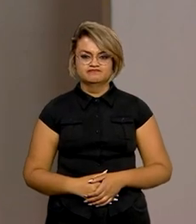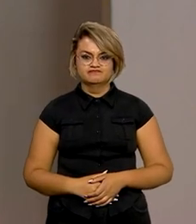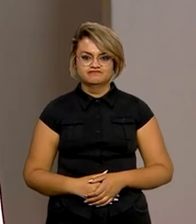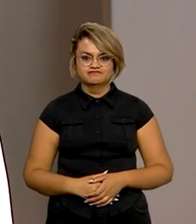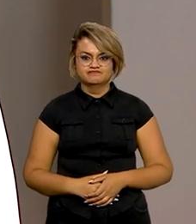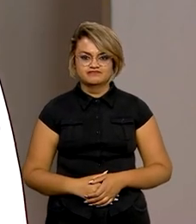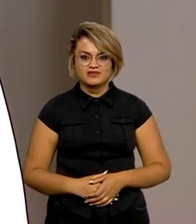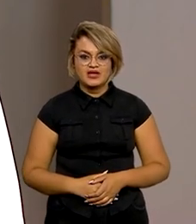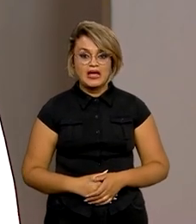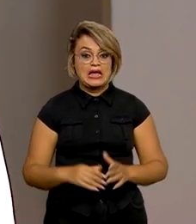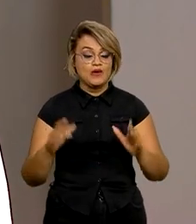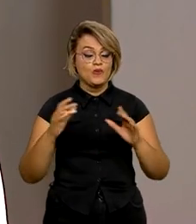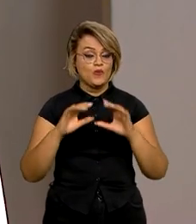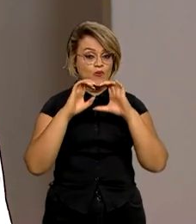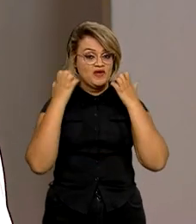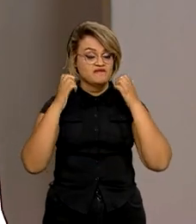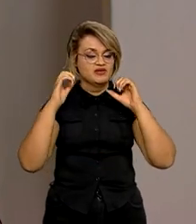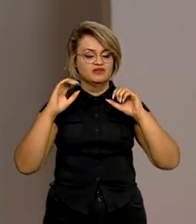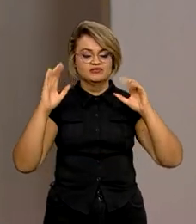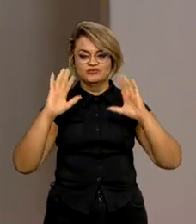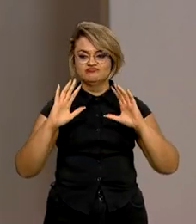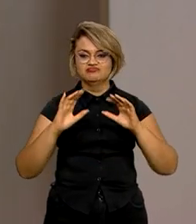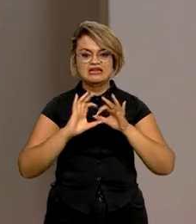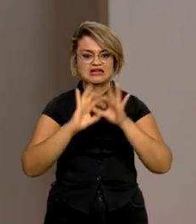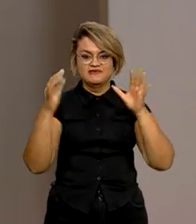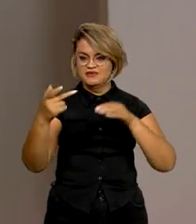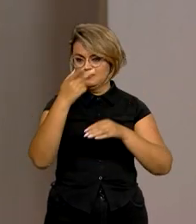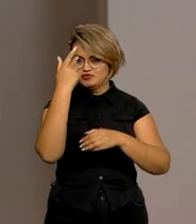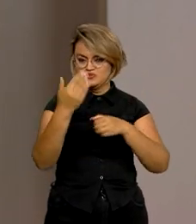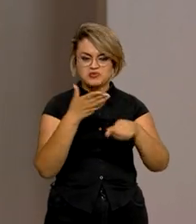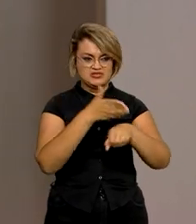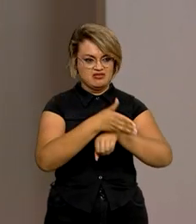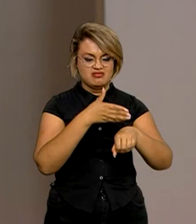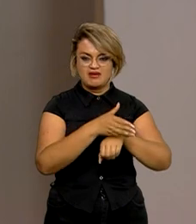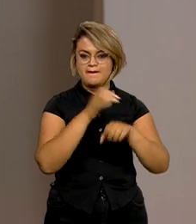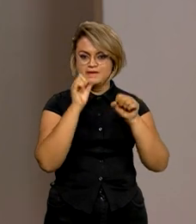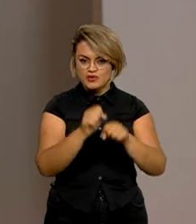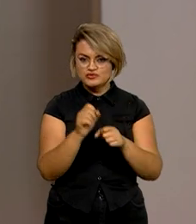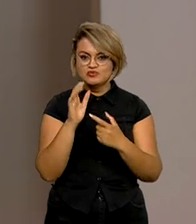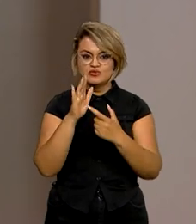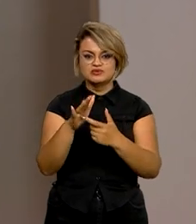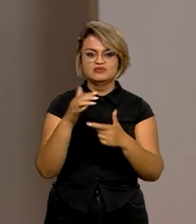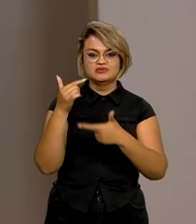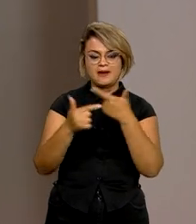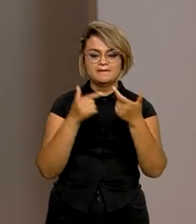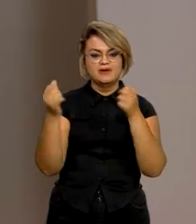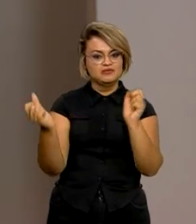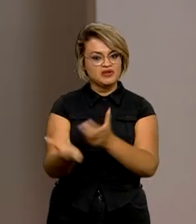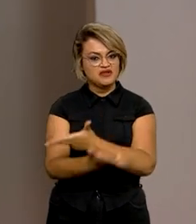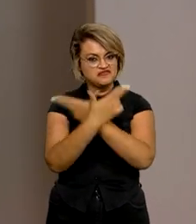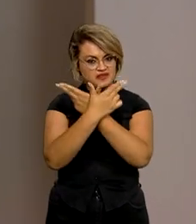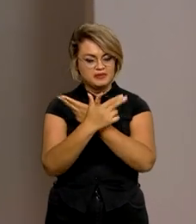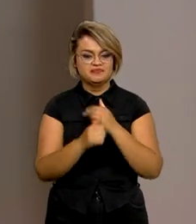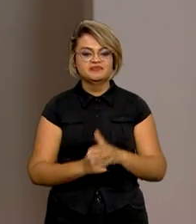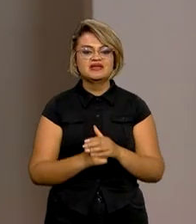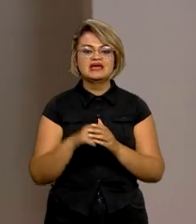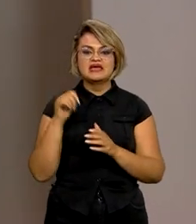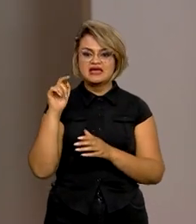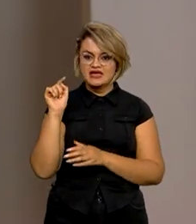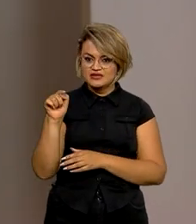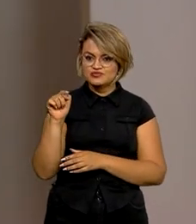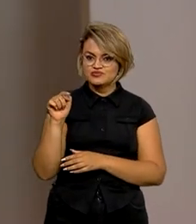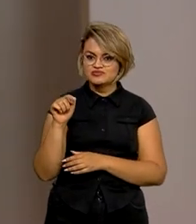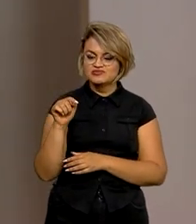Um evento aberto ao público para demonstrar o trabalho e as atividades da Força Aérea Brasileira. É o Portões